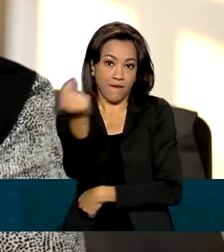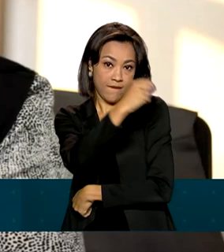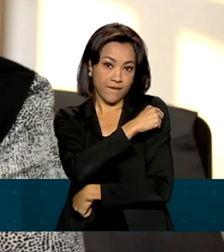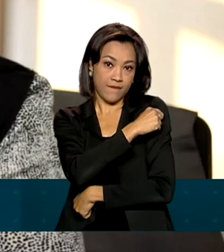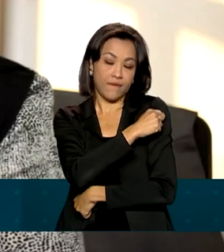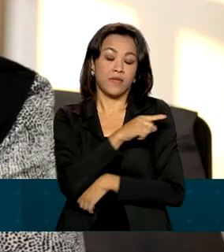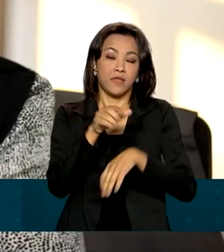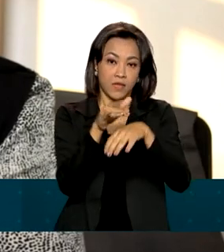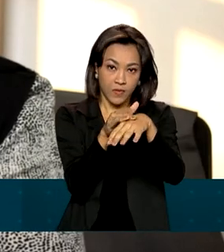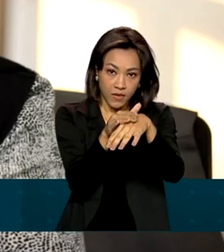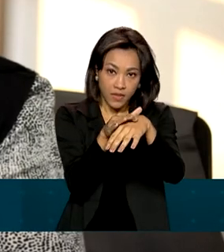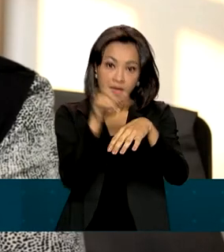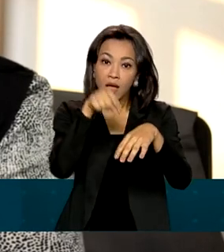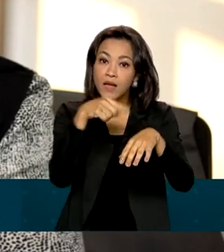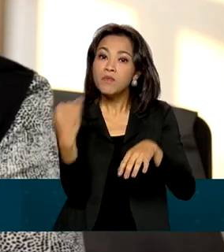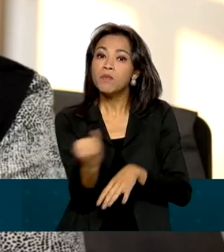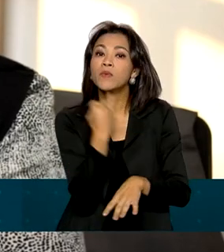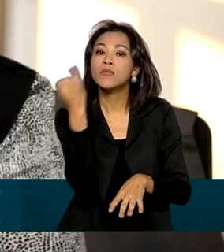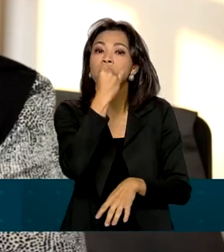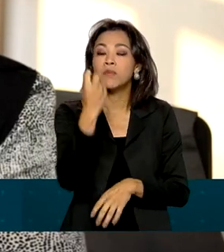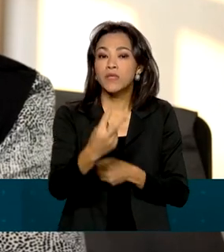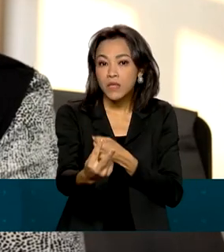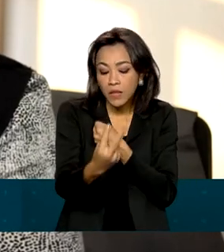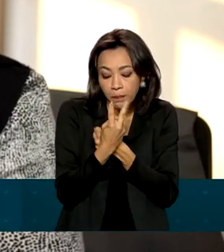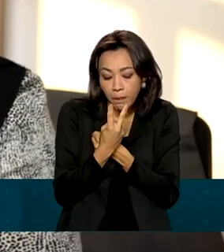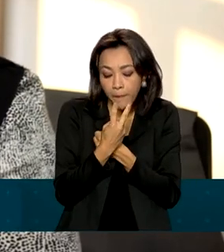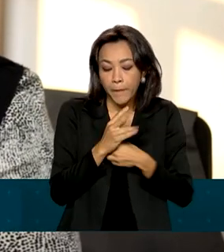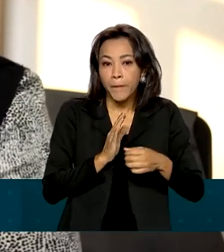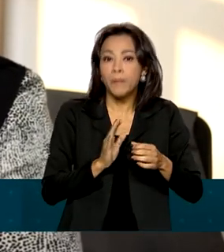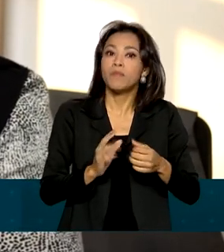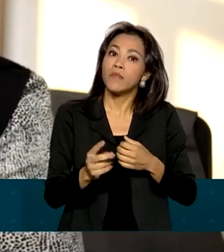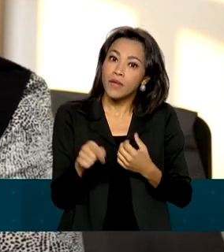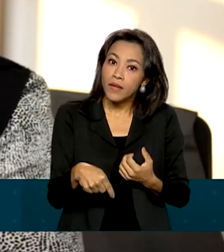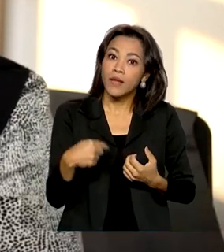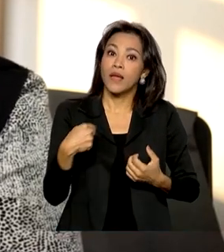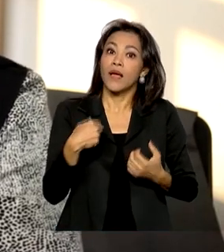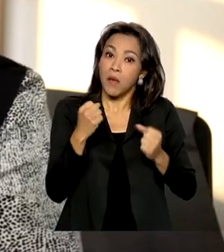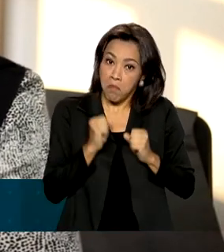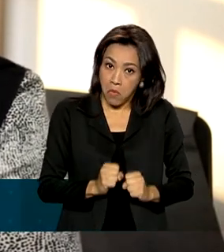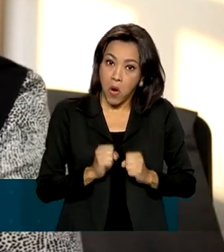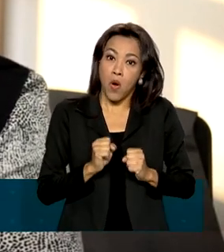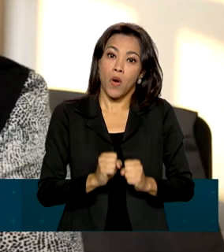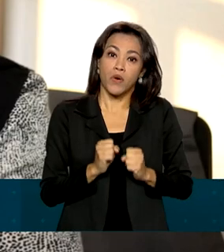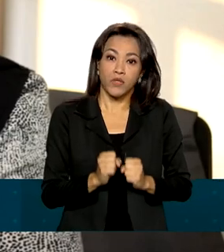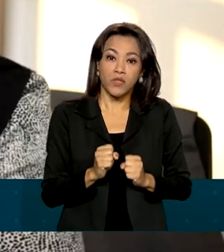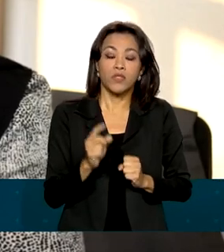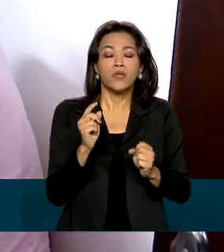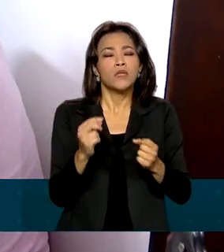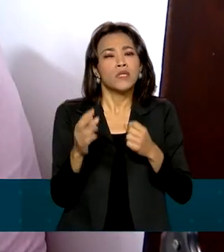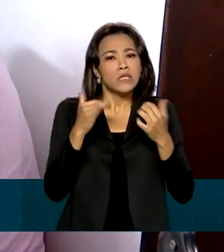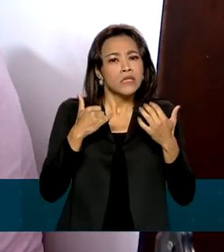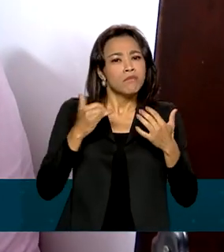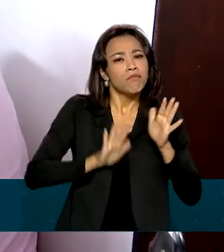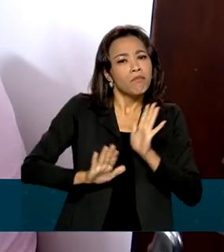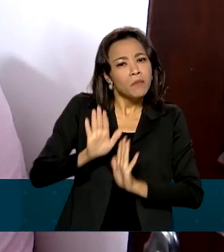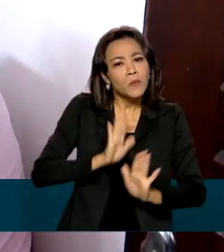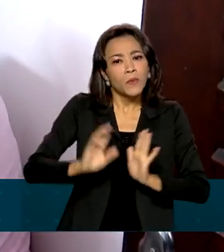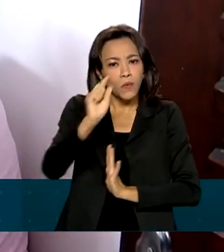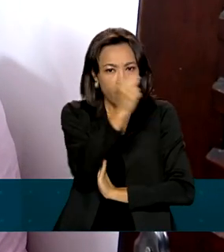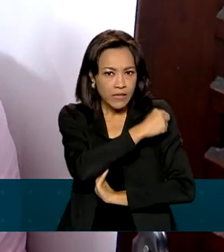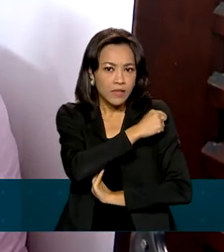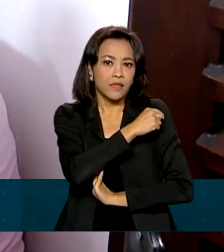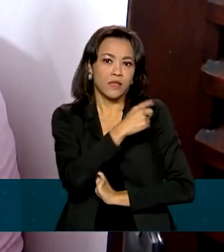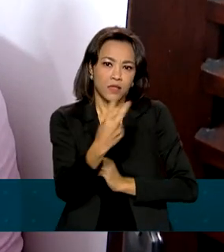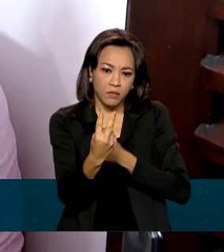extremamente importante para se prevenir uma doença que é imunoprevenível, que ela pode ser prevenida com vacina. Todas as crianças,